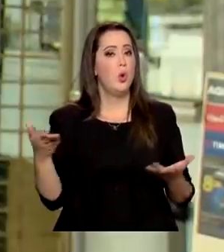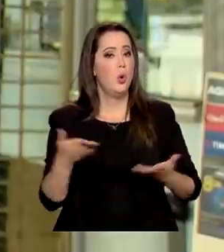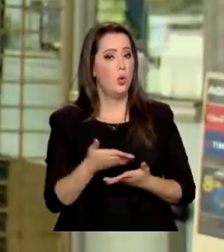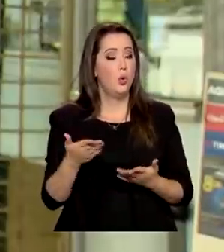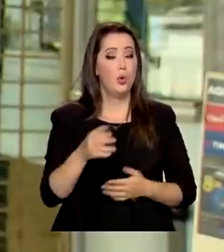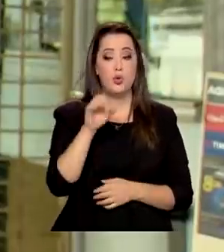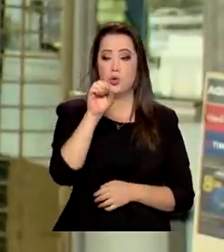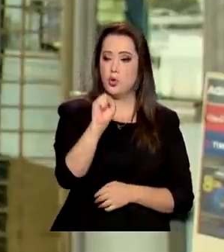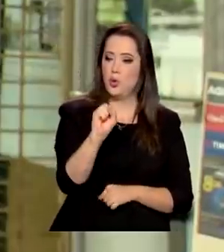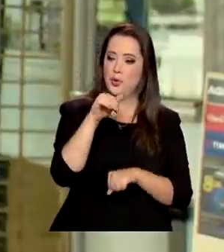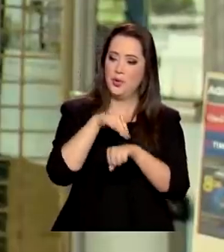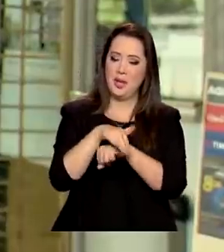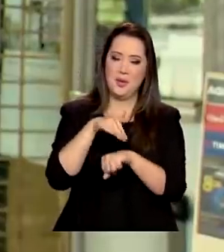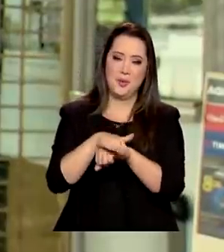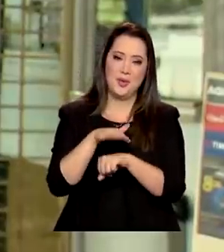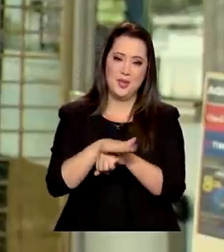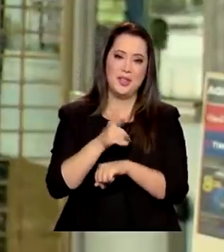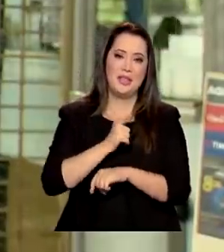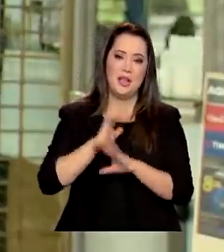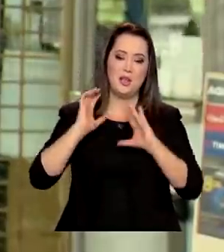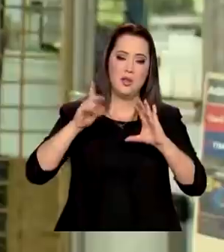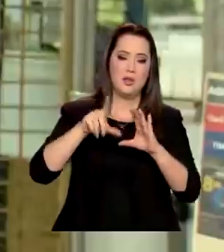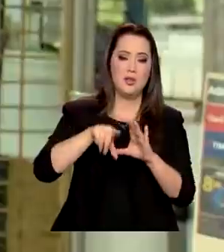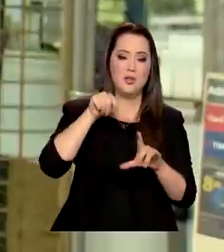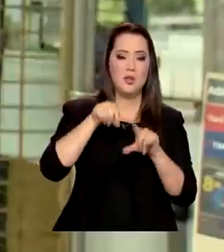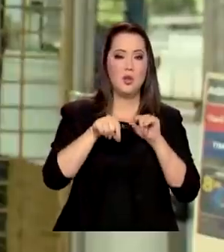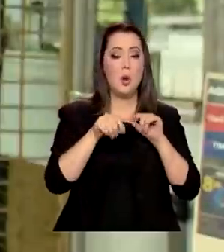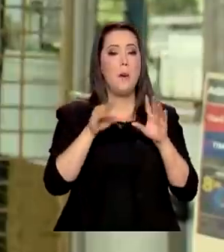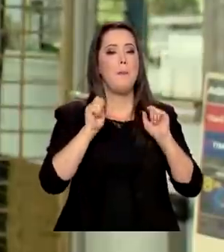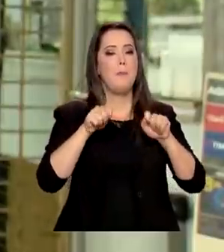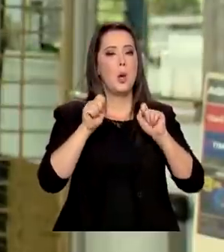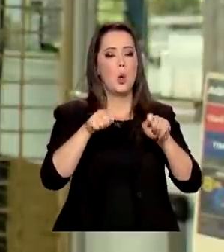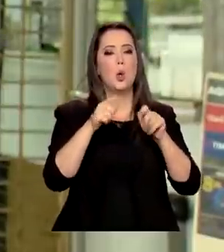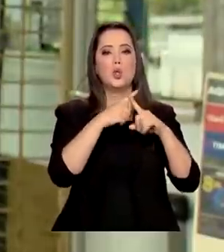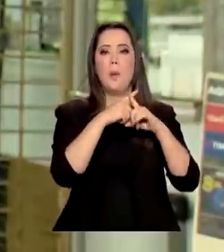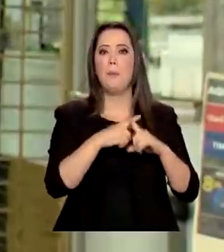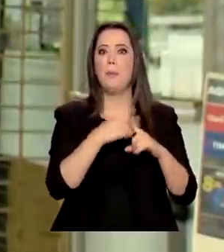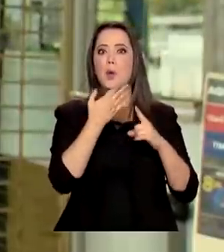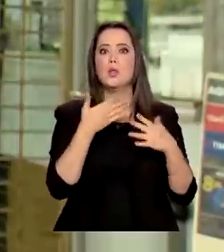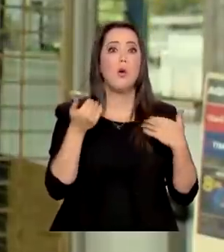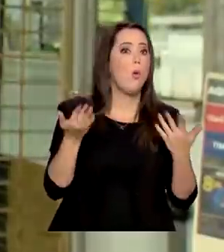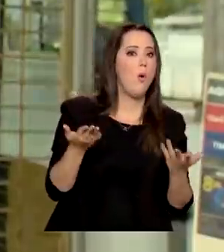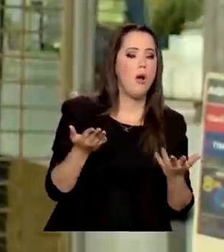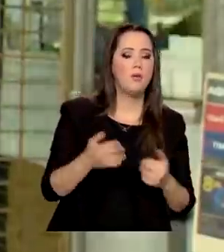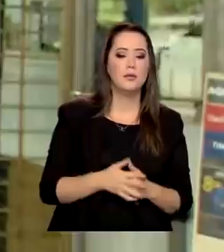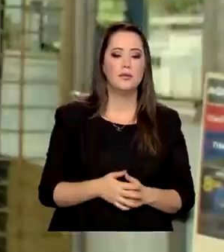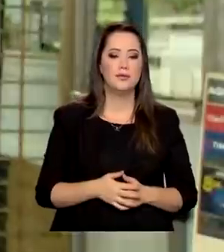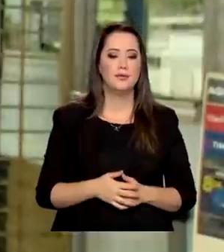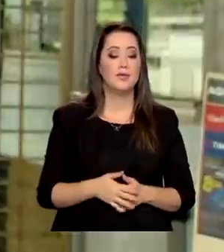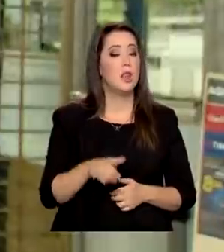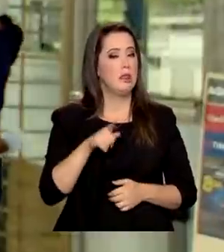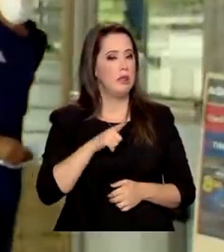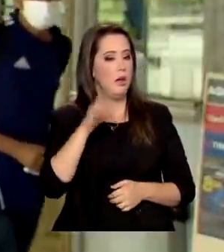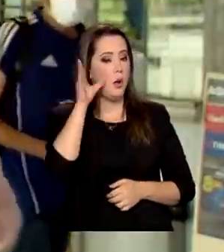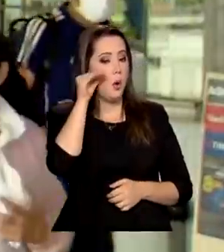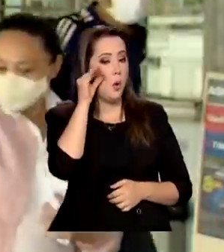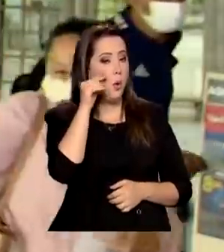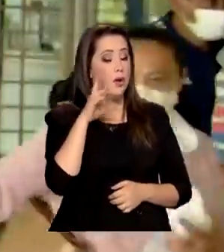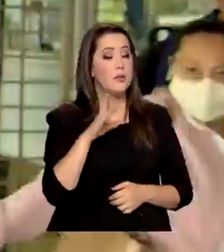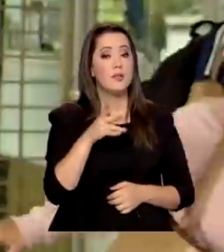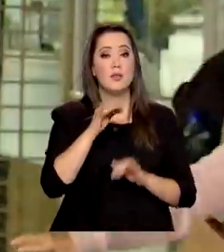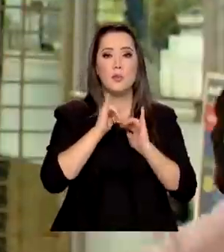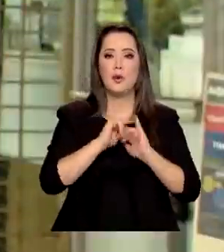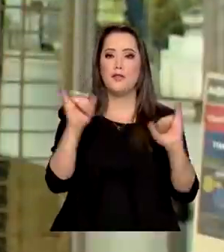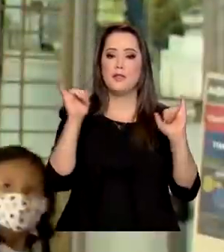partir das 8 horas da noite e você pode fazer a sua aposta. E olha só, Luciana, eu vou contar uma curiosidade a